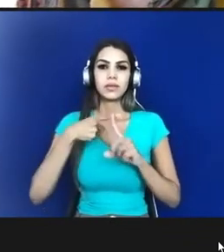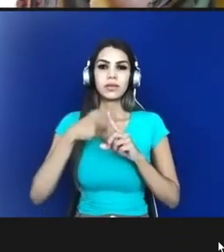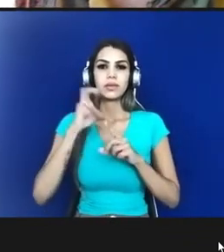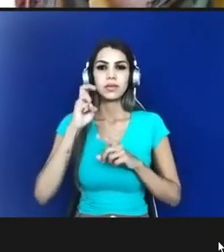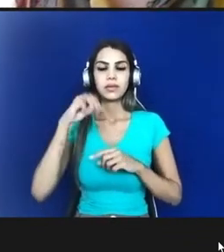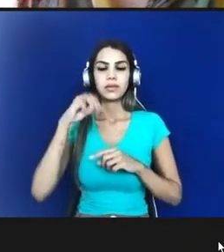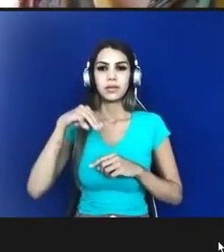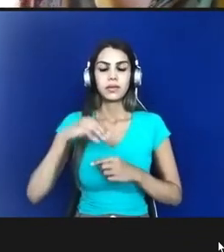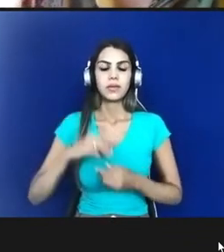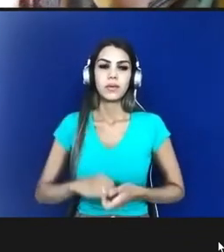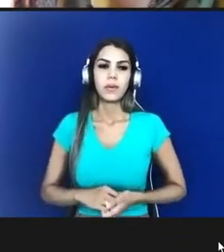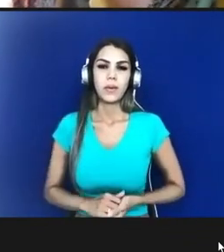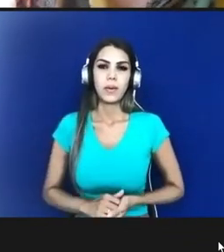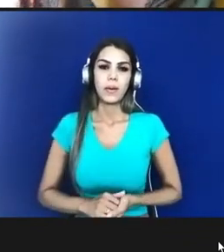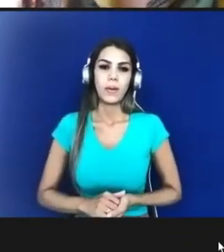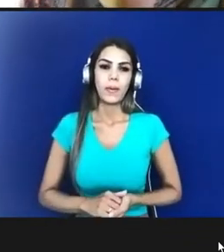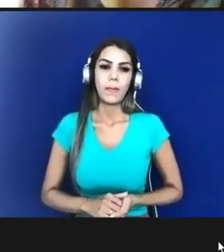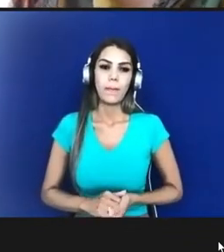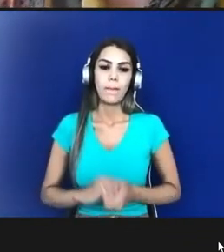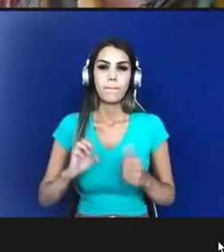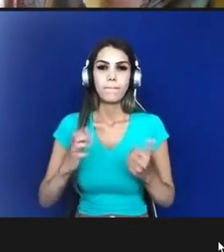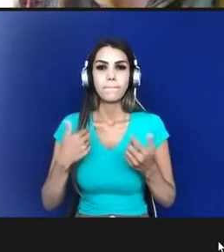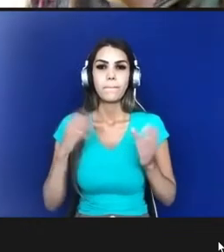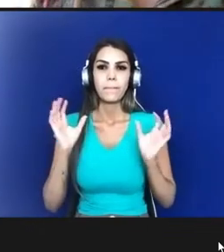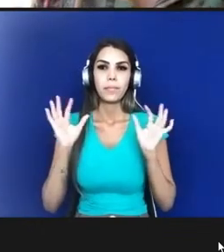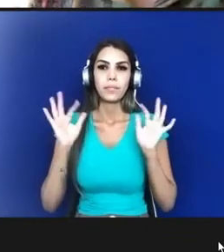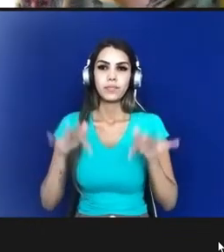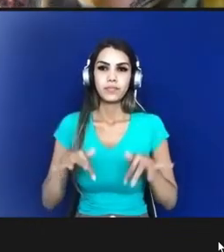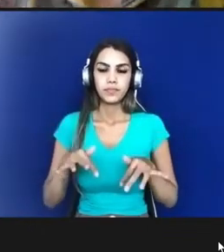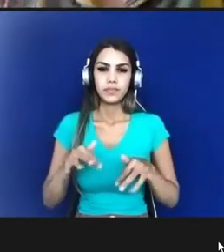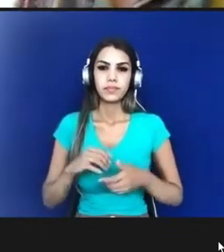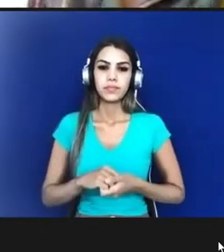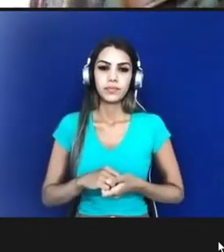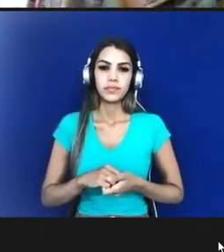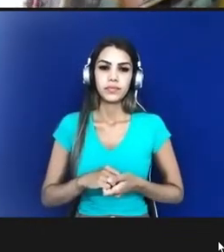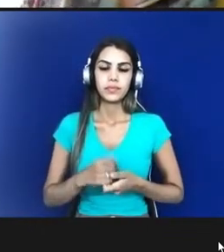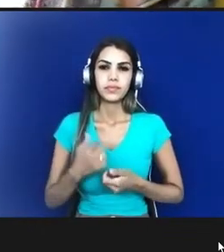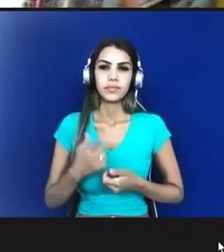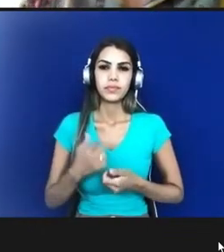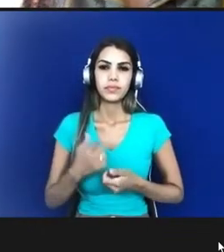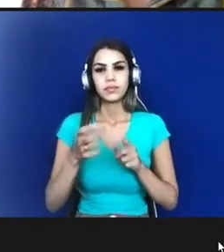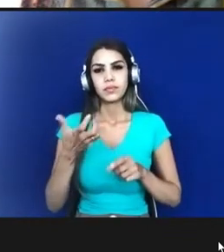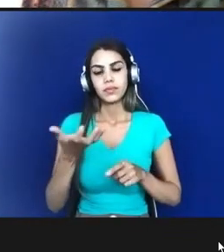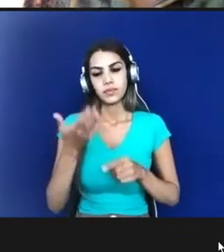mas encerrando já ótimo porque eu também gostaria de agradecer